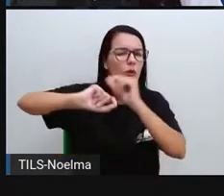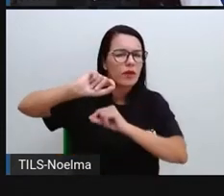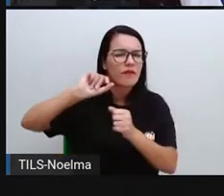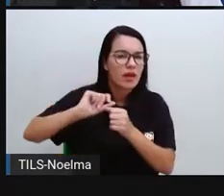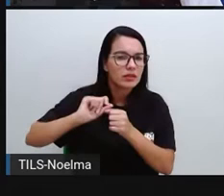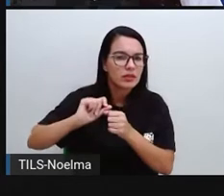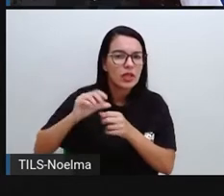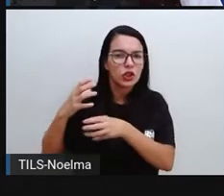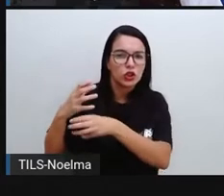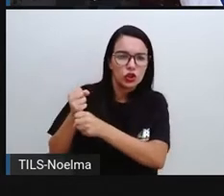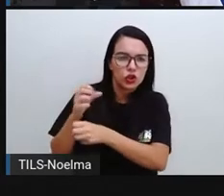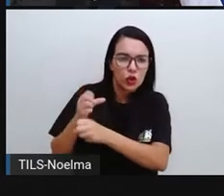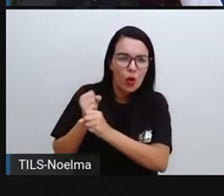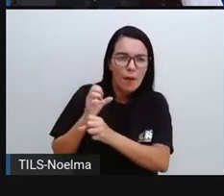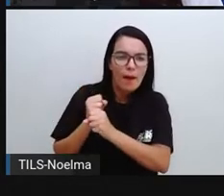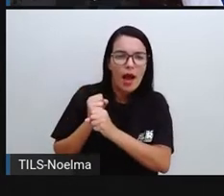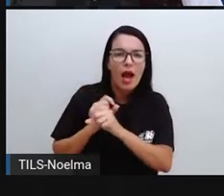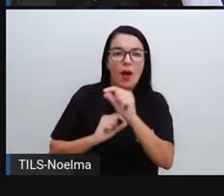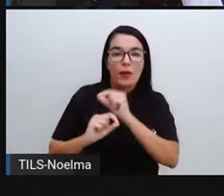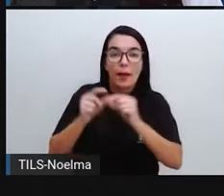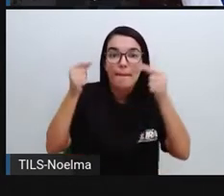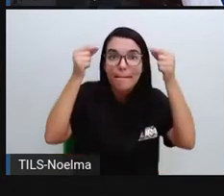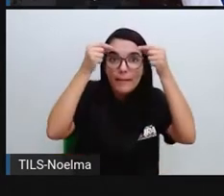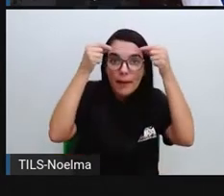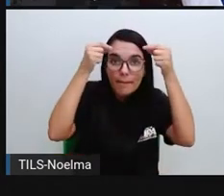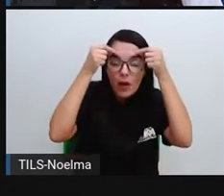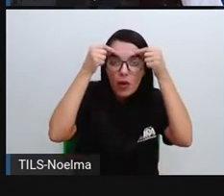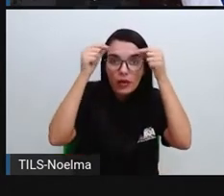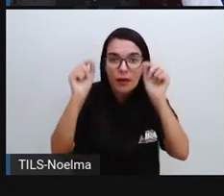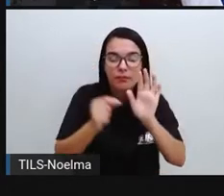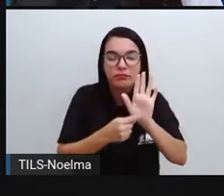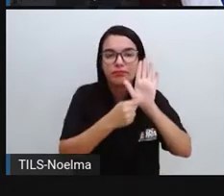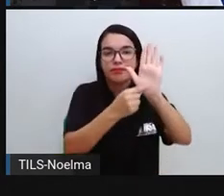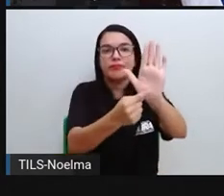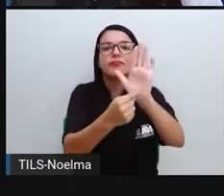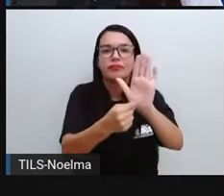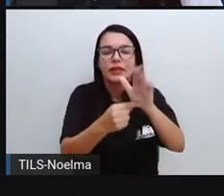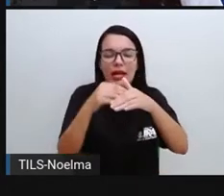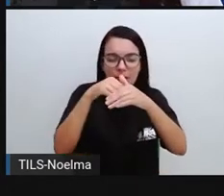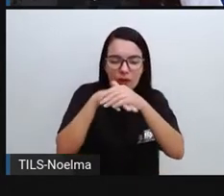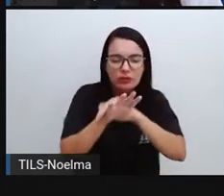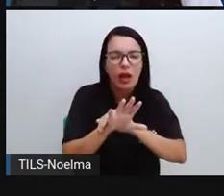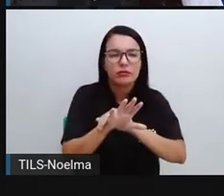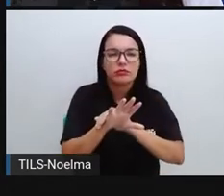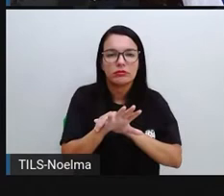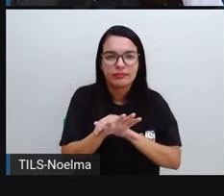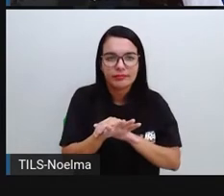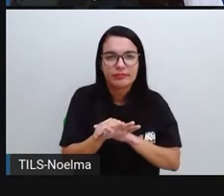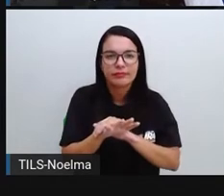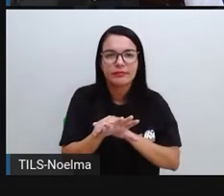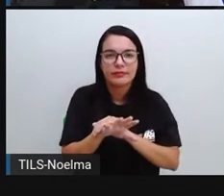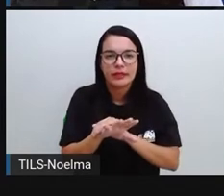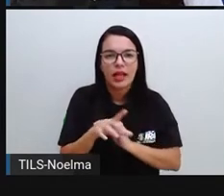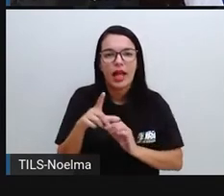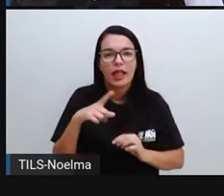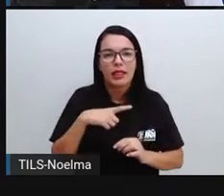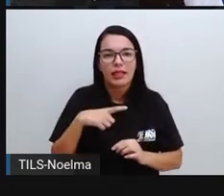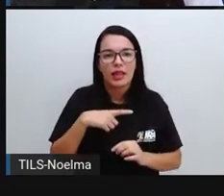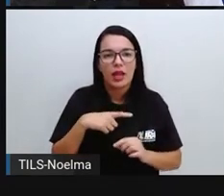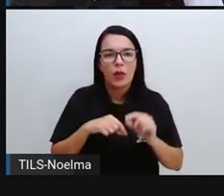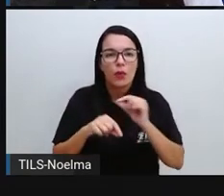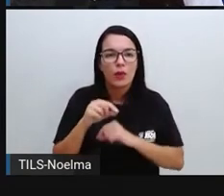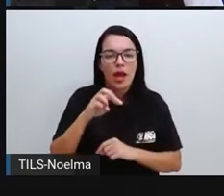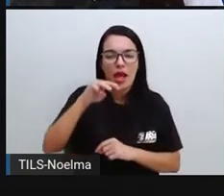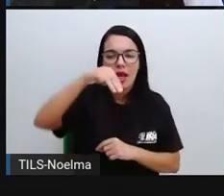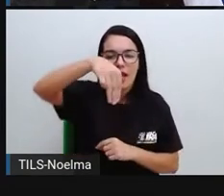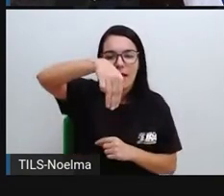o resultado, né? Uma tecla de memória exibida na calculadora que será armazenada na memória. E aí, quando a gente coloca o